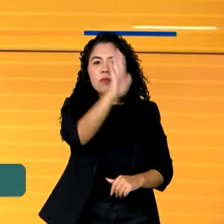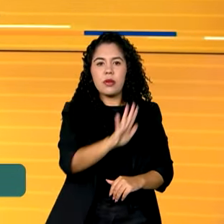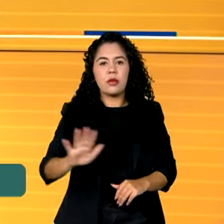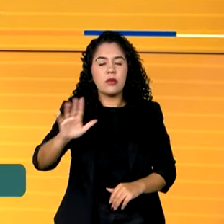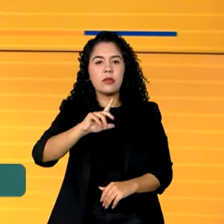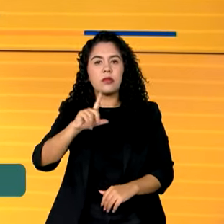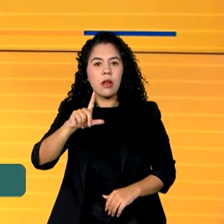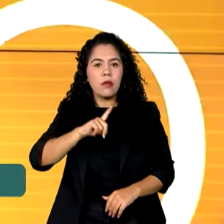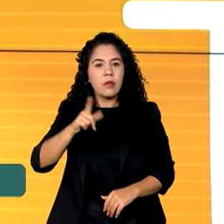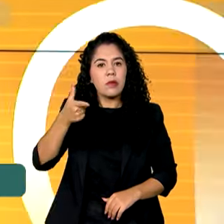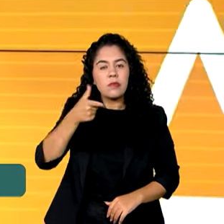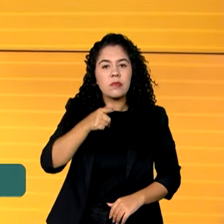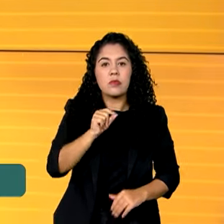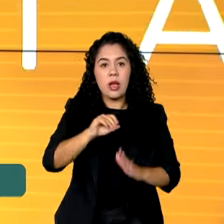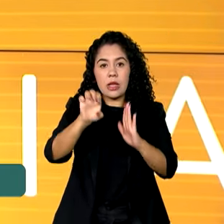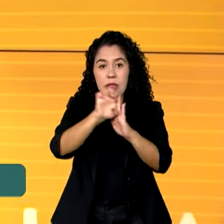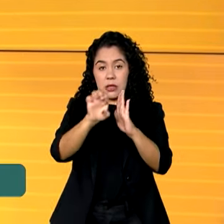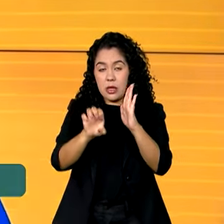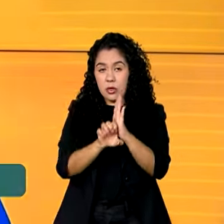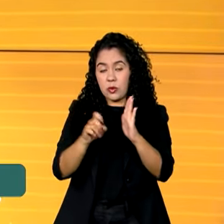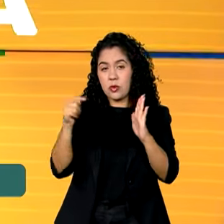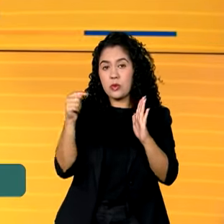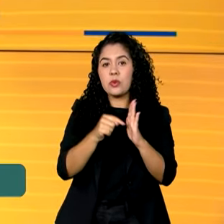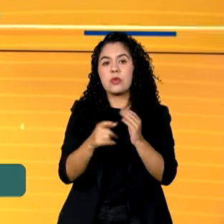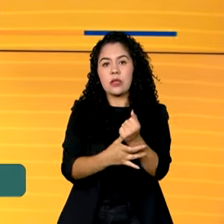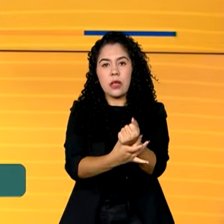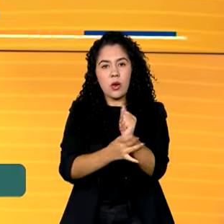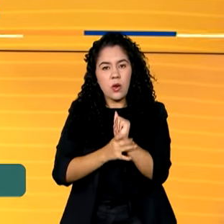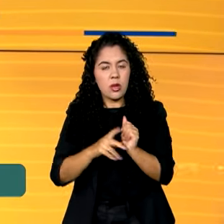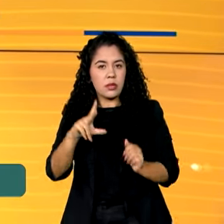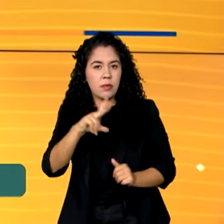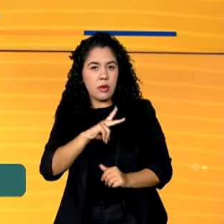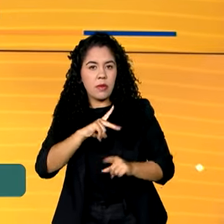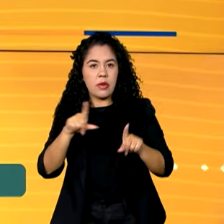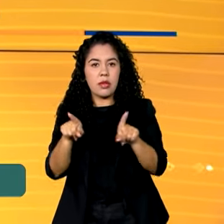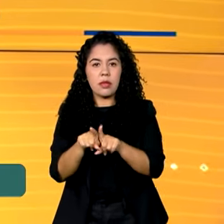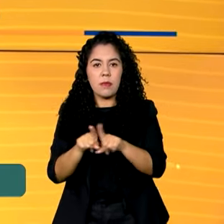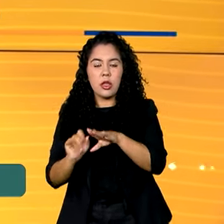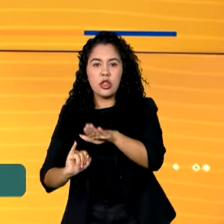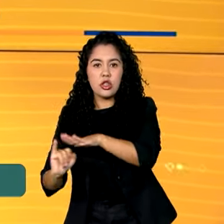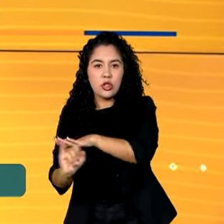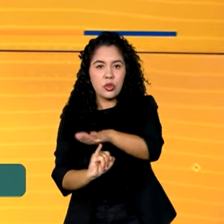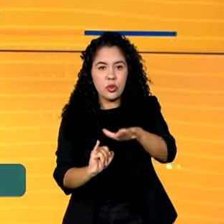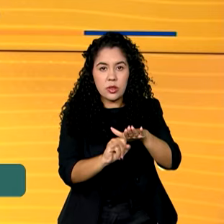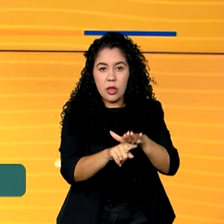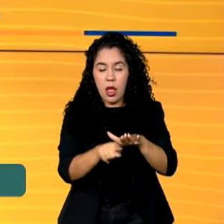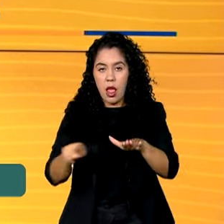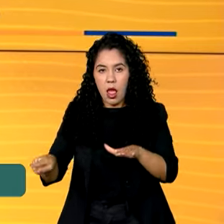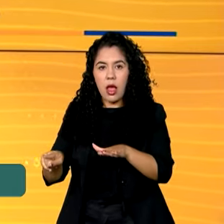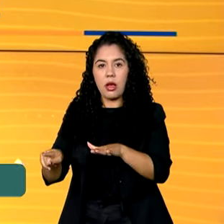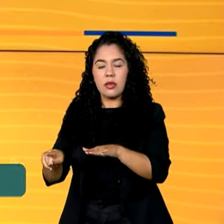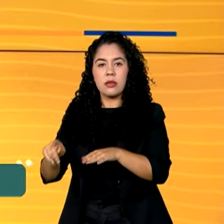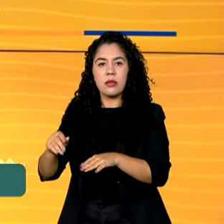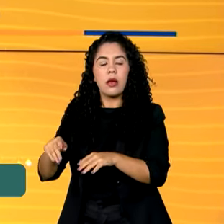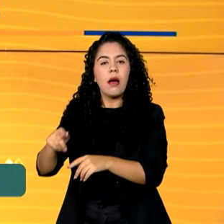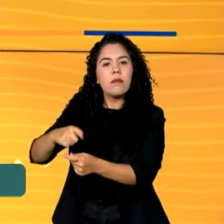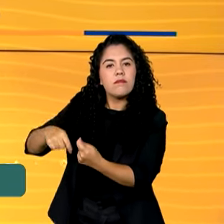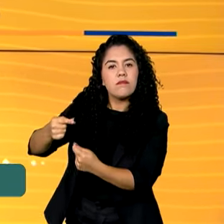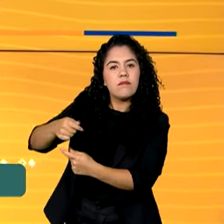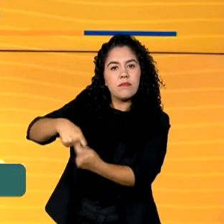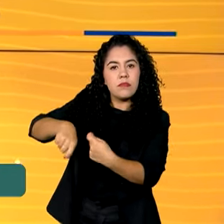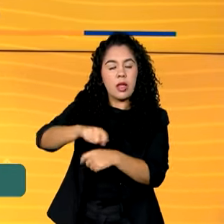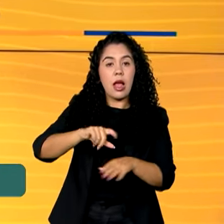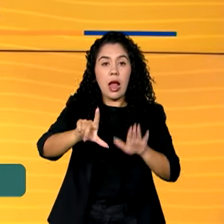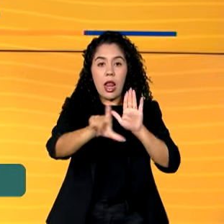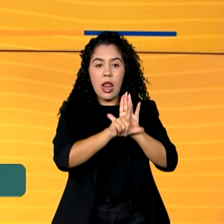pelo Estatuto da Segurança Privada e da Segurança das Instituições Financeiras. A nova lei, sancionada pelo presidente